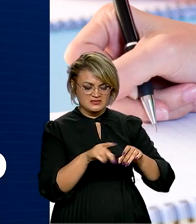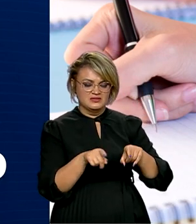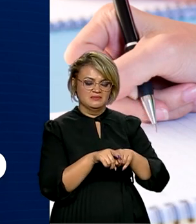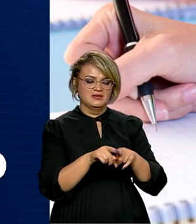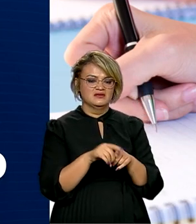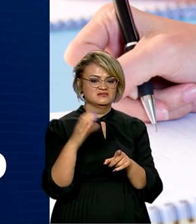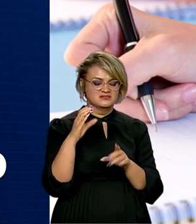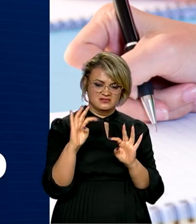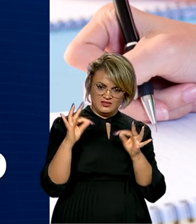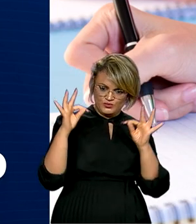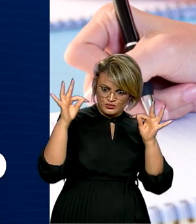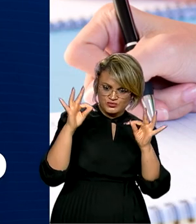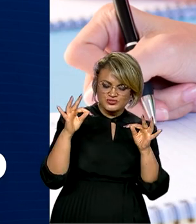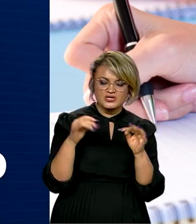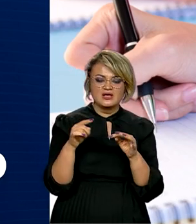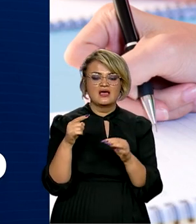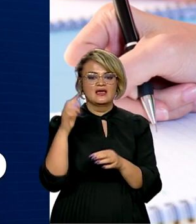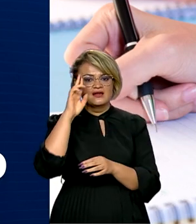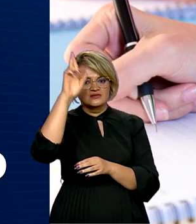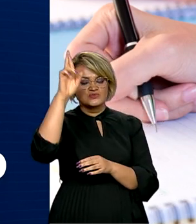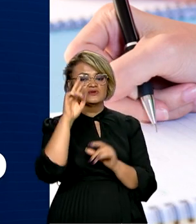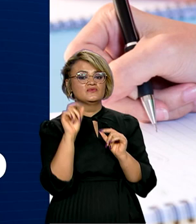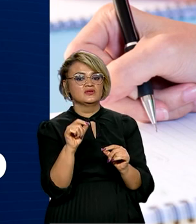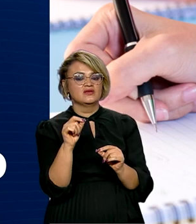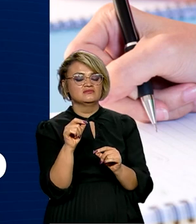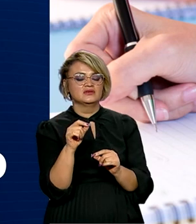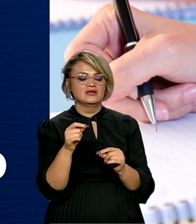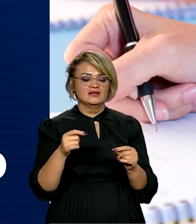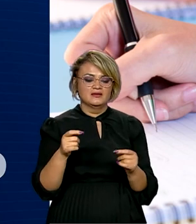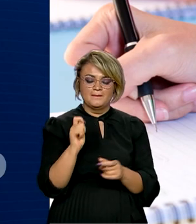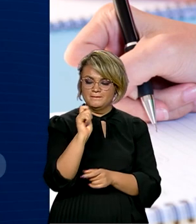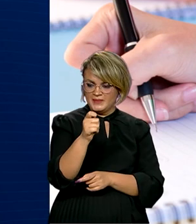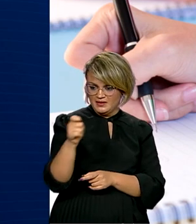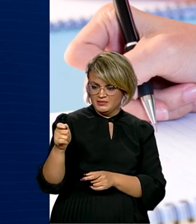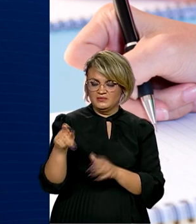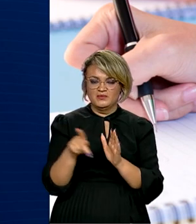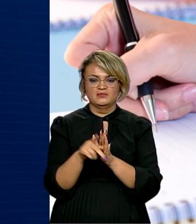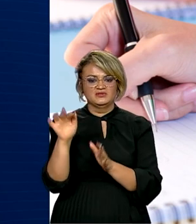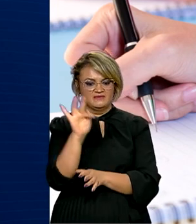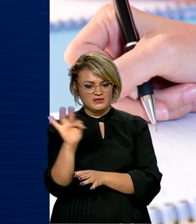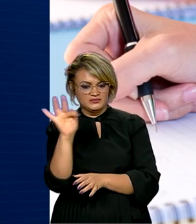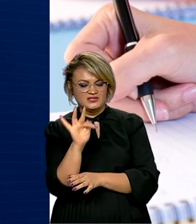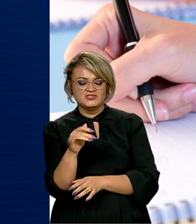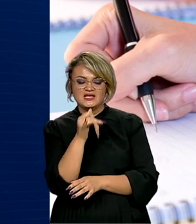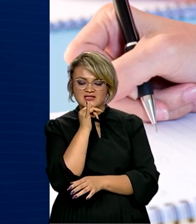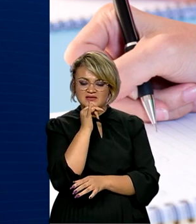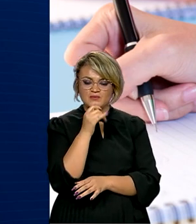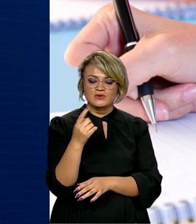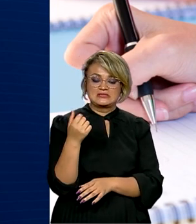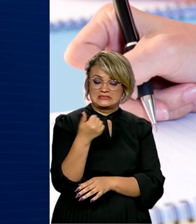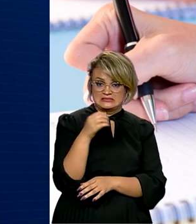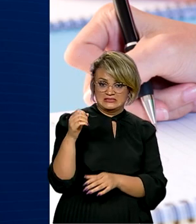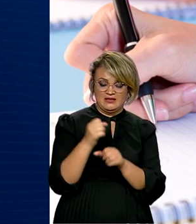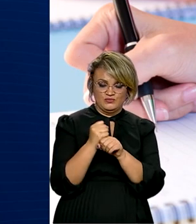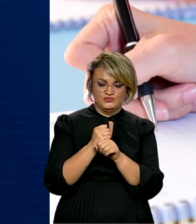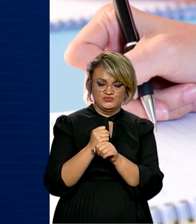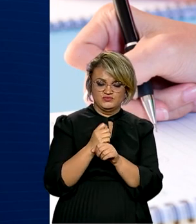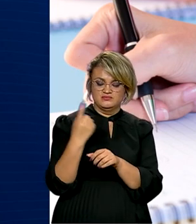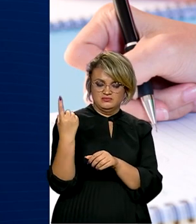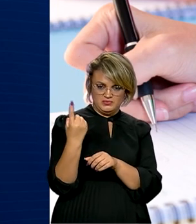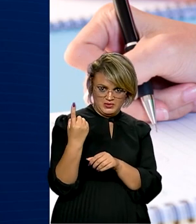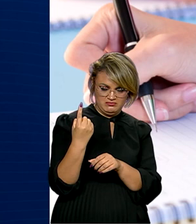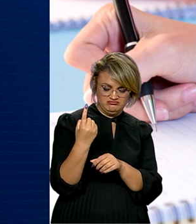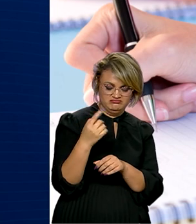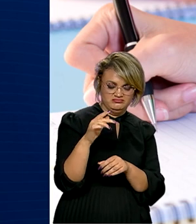Ciência e Tecnologia, fica responsável pelo custeio da faculdade, começando com 100 alunos no primeiro ano e